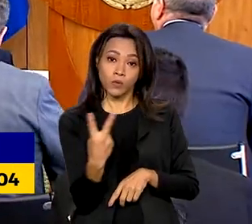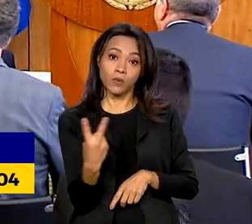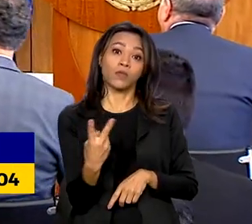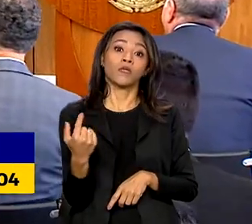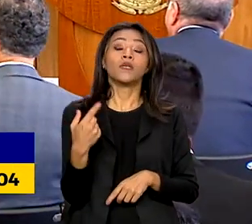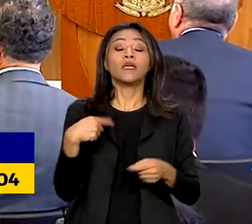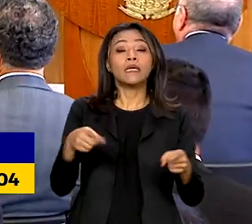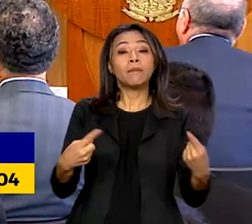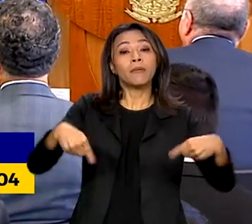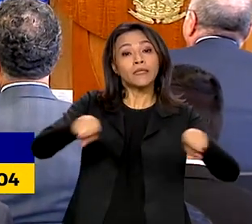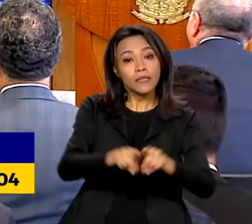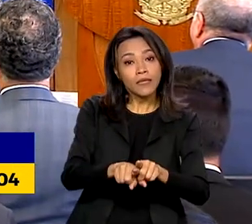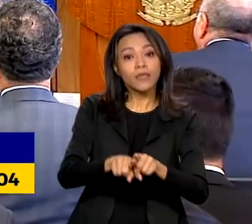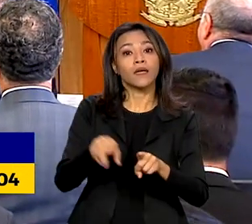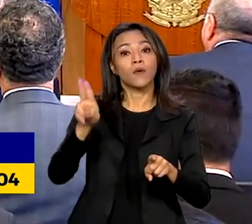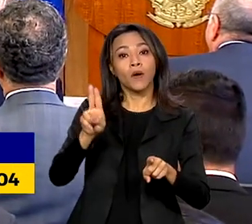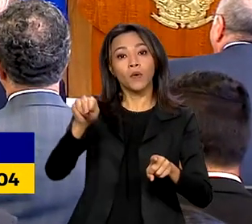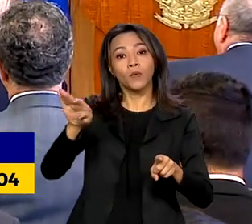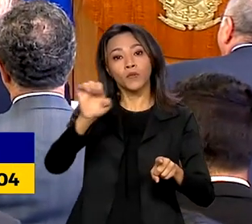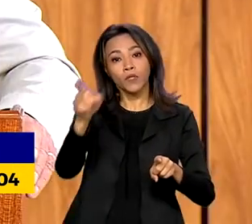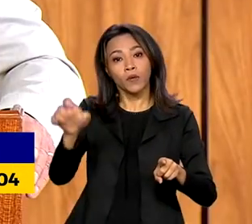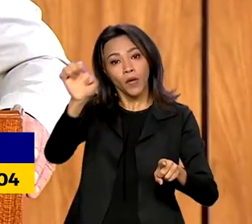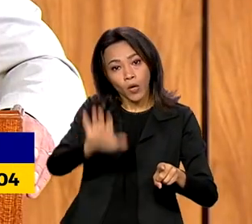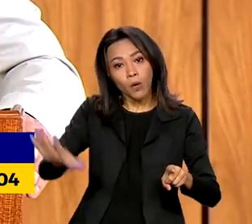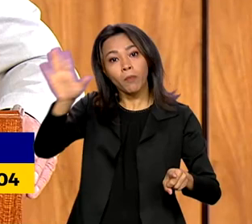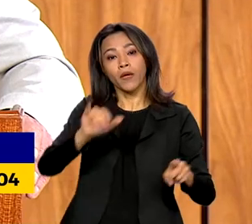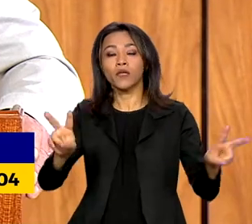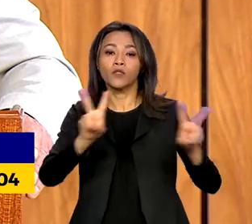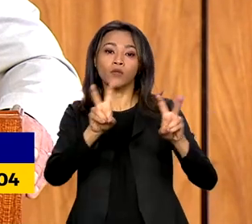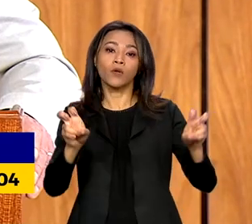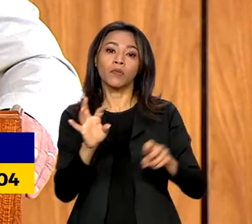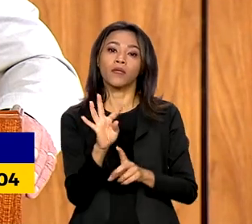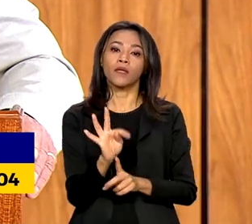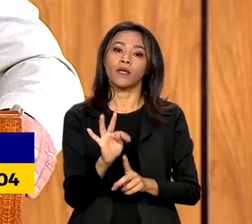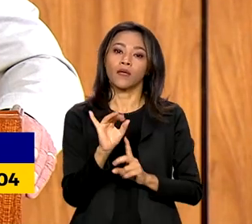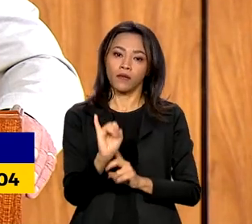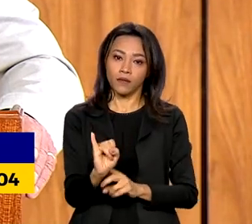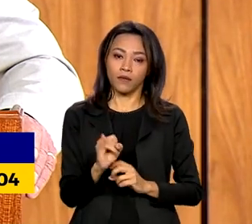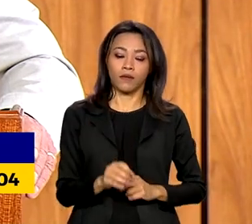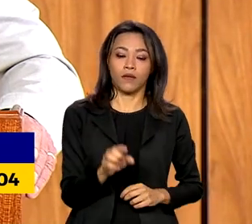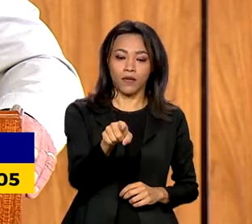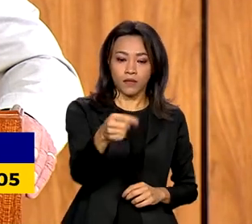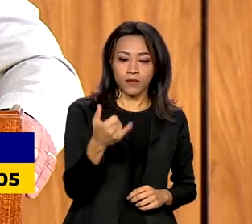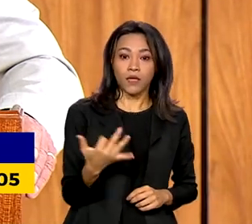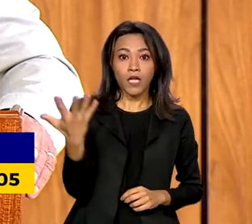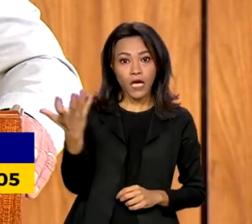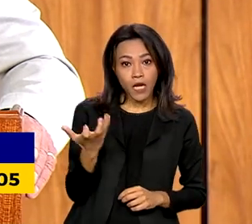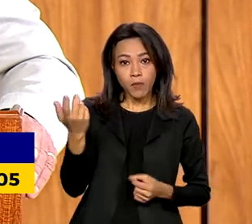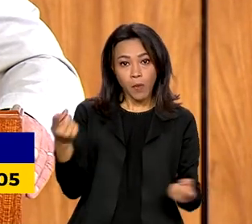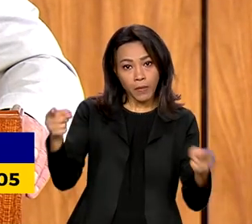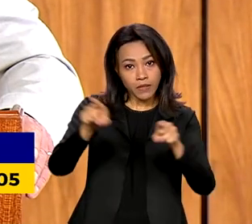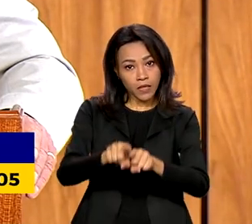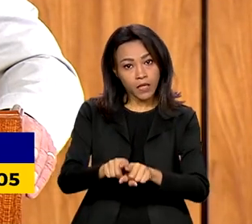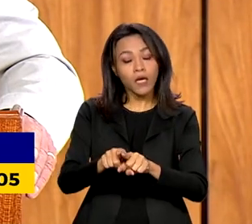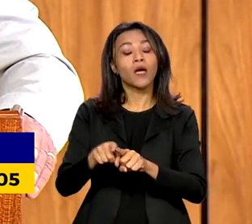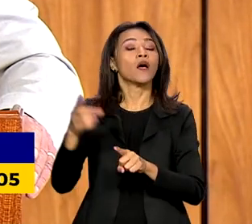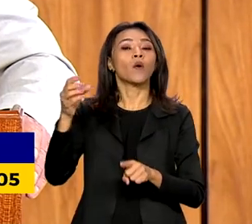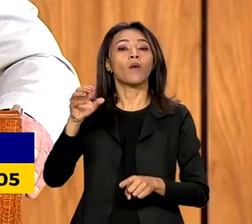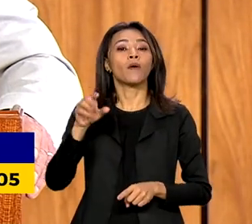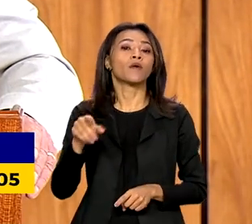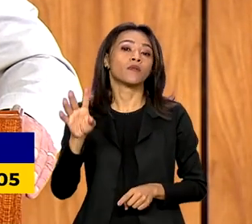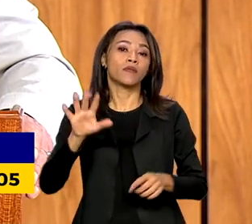na área de tecnologia da informação. Queremos estabelecer uma efetiva parceria digital com a União Europeia